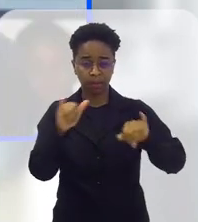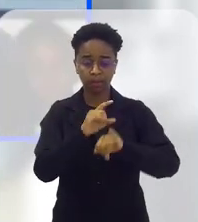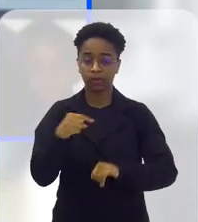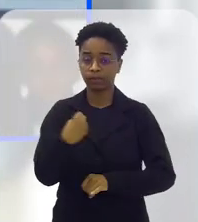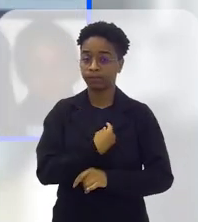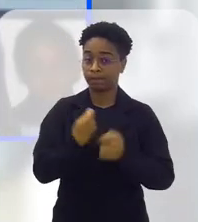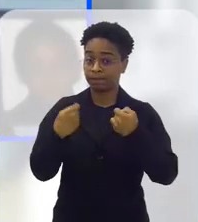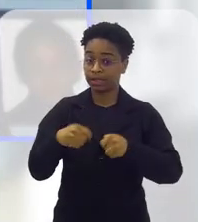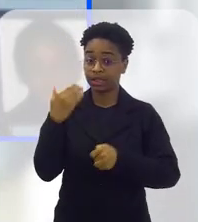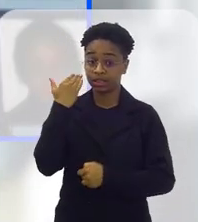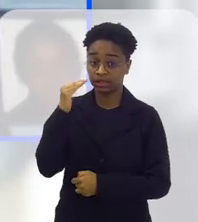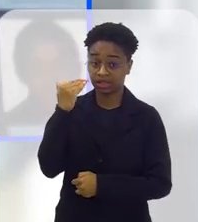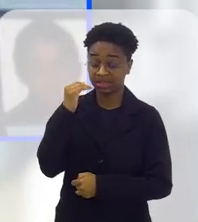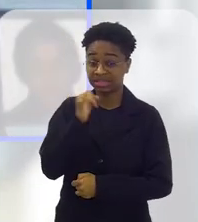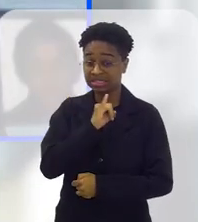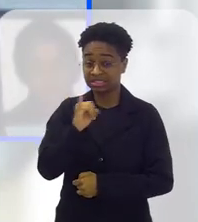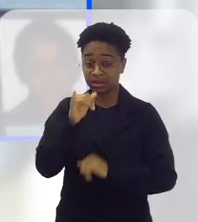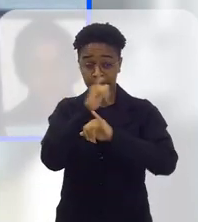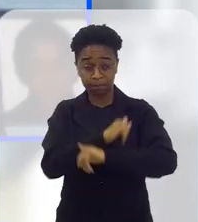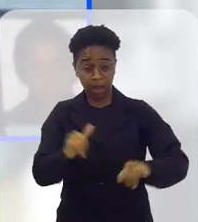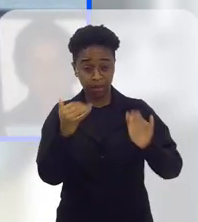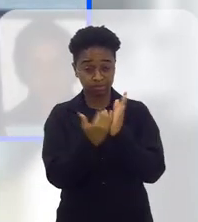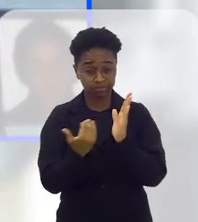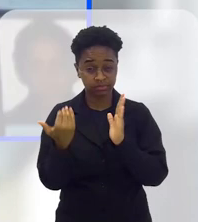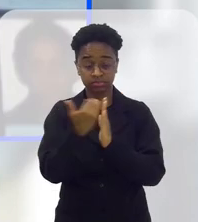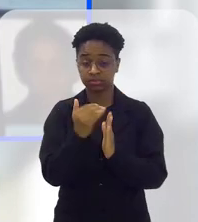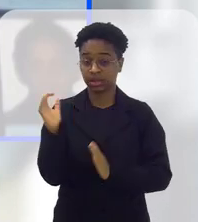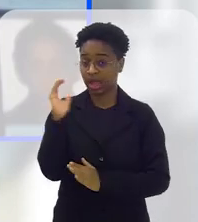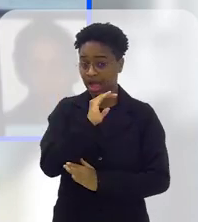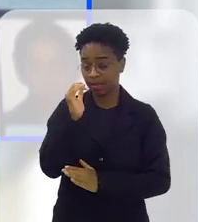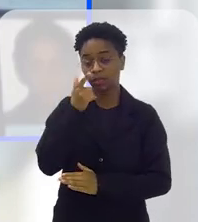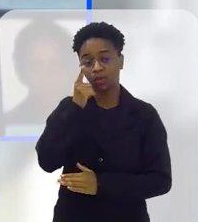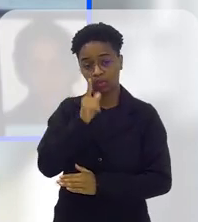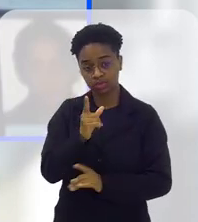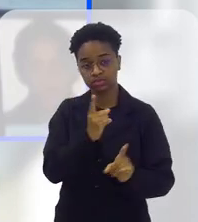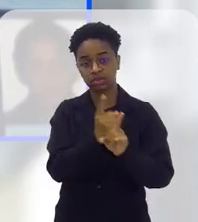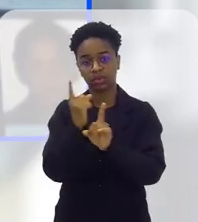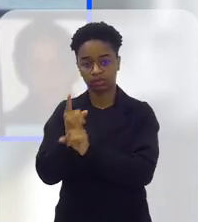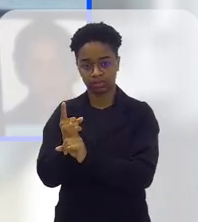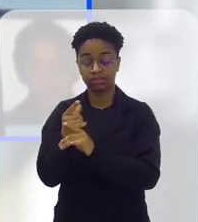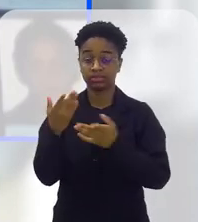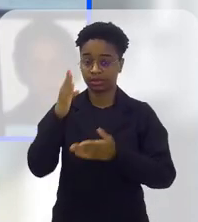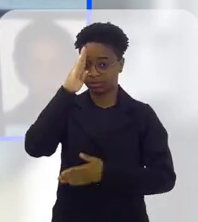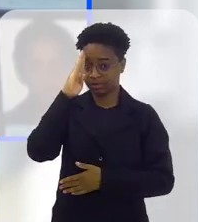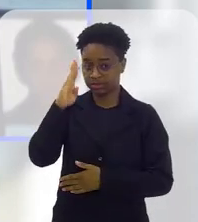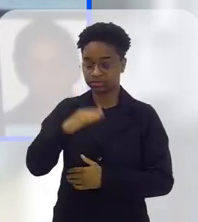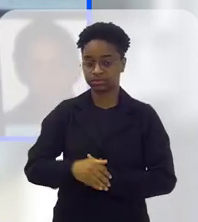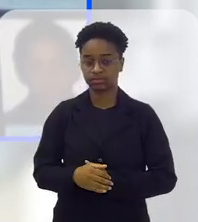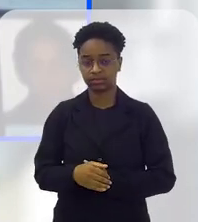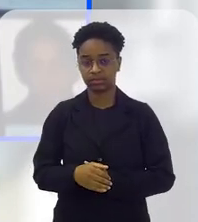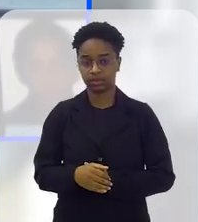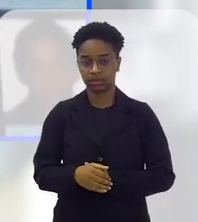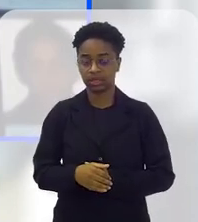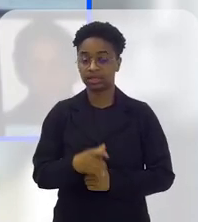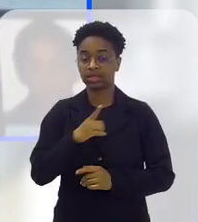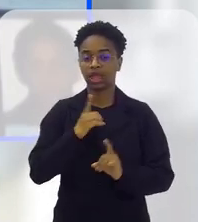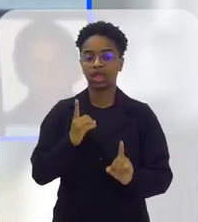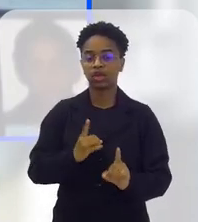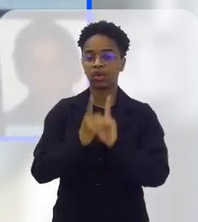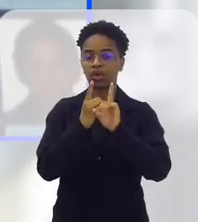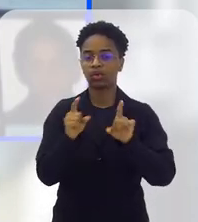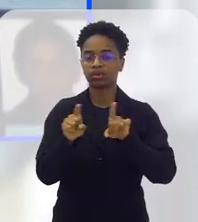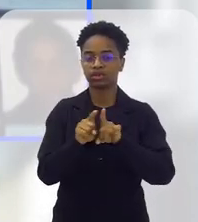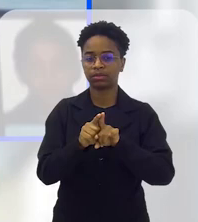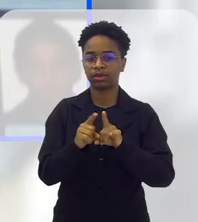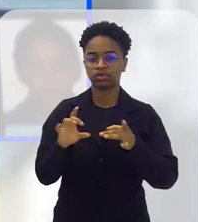alerta, né? A gente precisa entender que, quanto mais divulgar essa foto, mais rapidamente, é fundamental. Viu, deputado? Tivemos